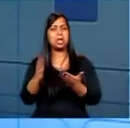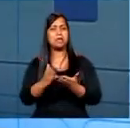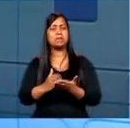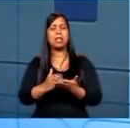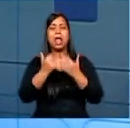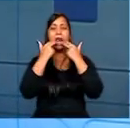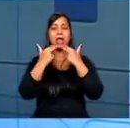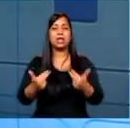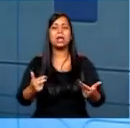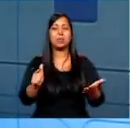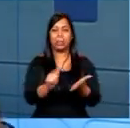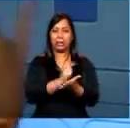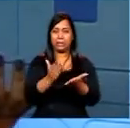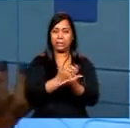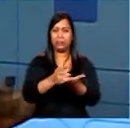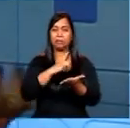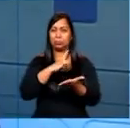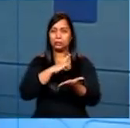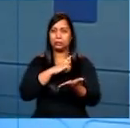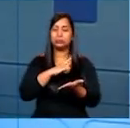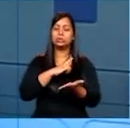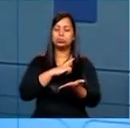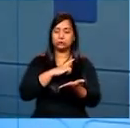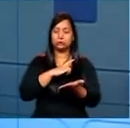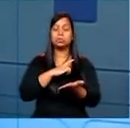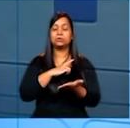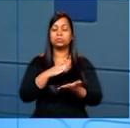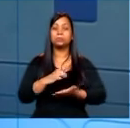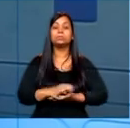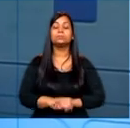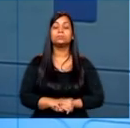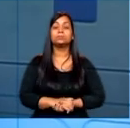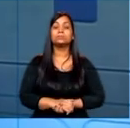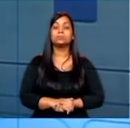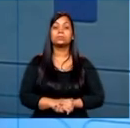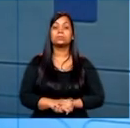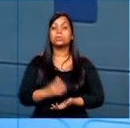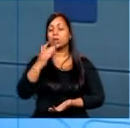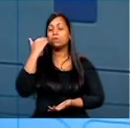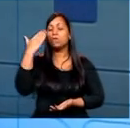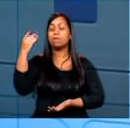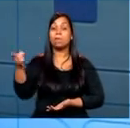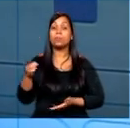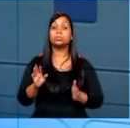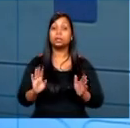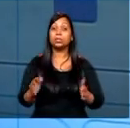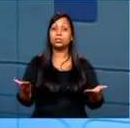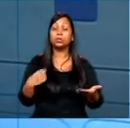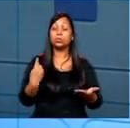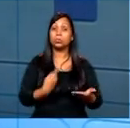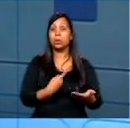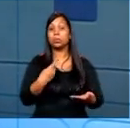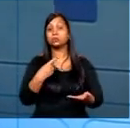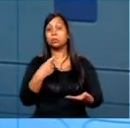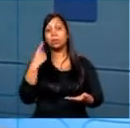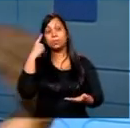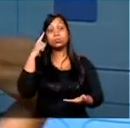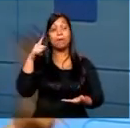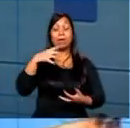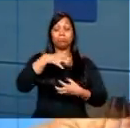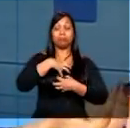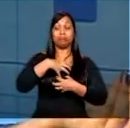línguas e tal, talvez mais internacionalmente do que aqui no Brasil, né? Ela foi conhecida e a gente achou que ela era o